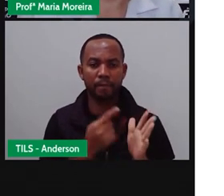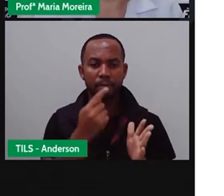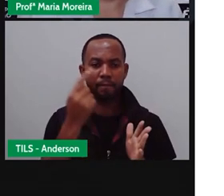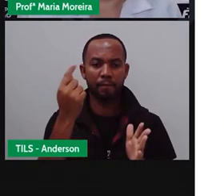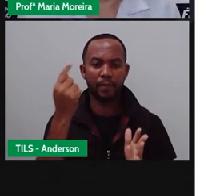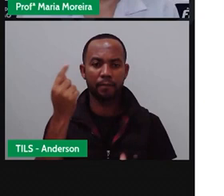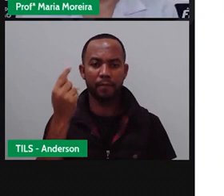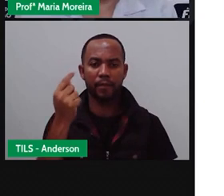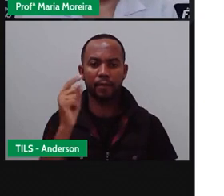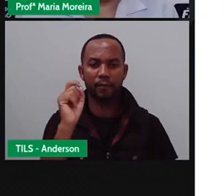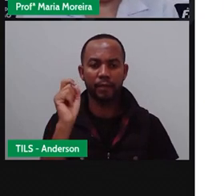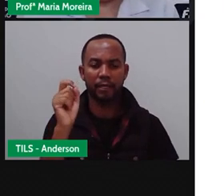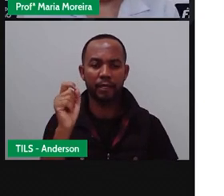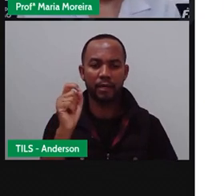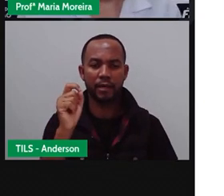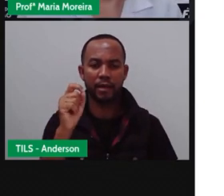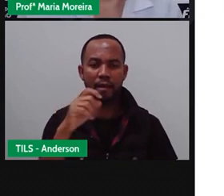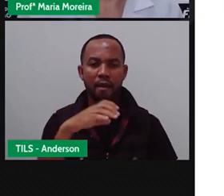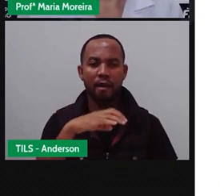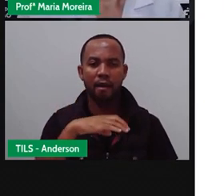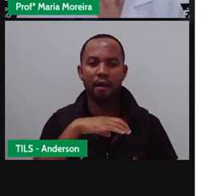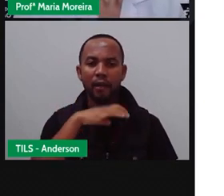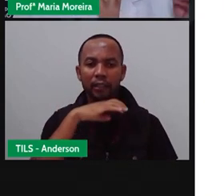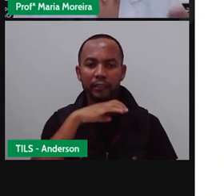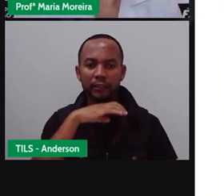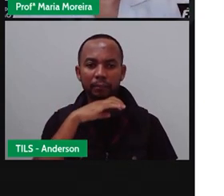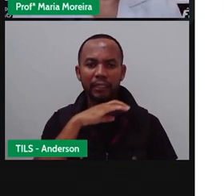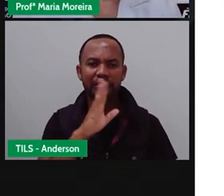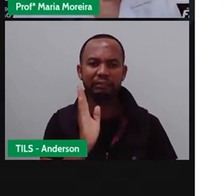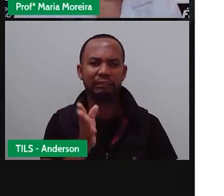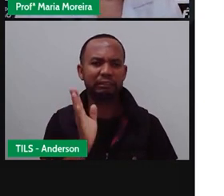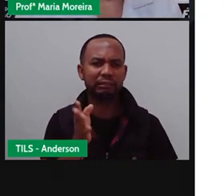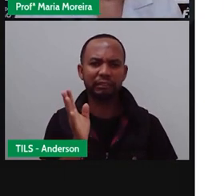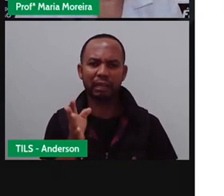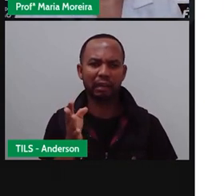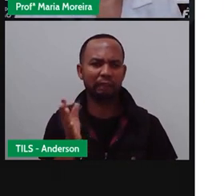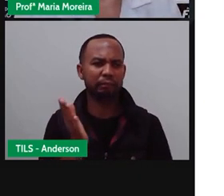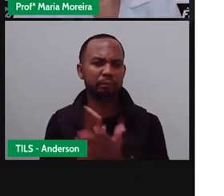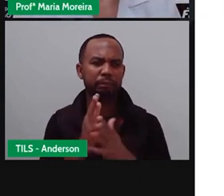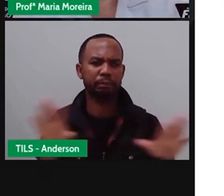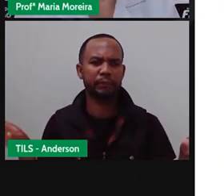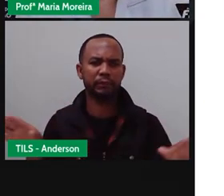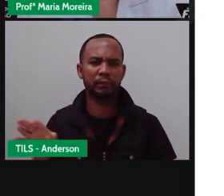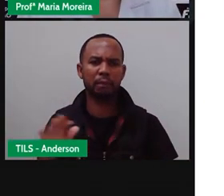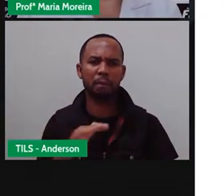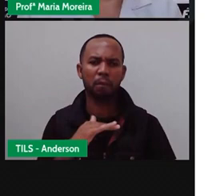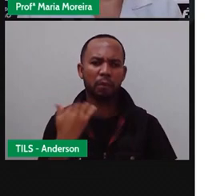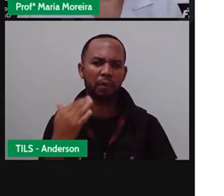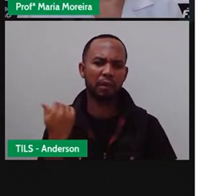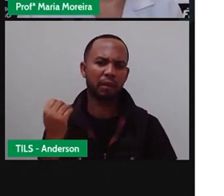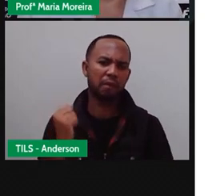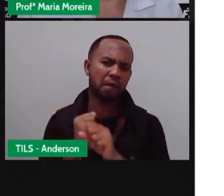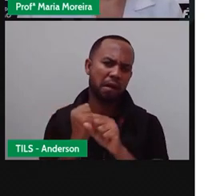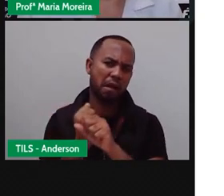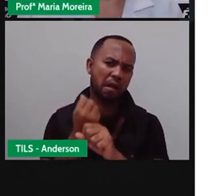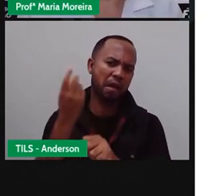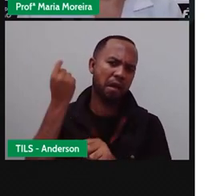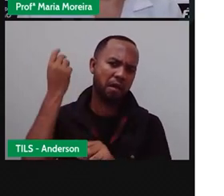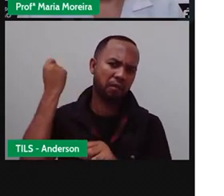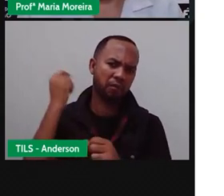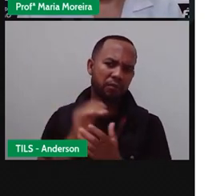animais extintos. Bom, animal extinto, né, seria, né, de acordo com essa lista, a